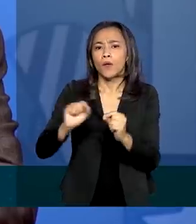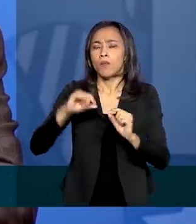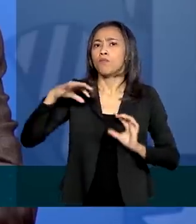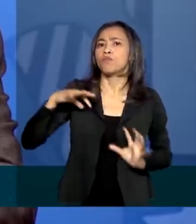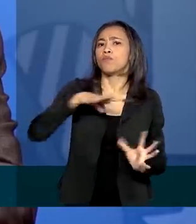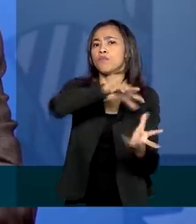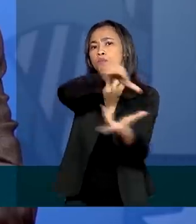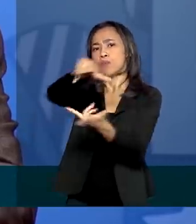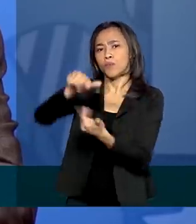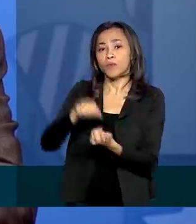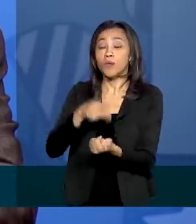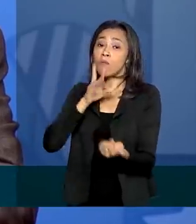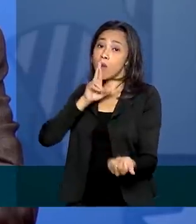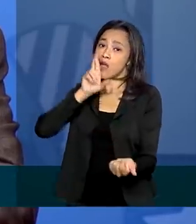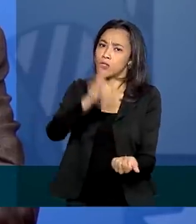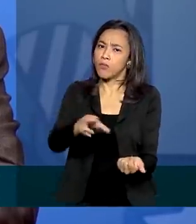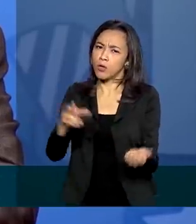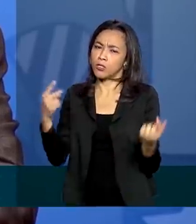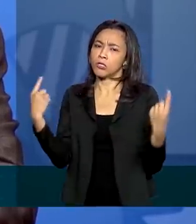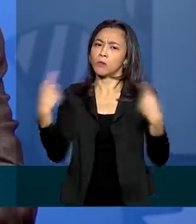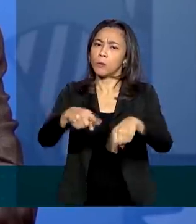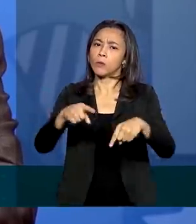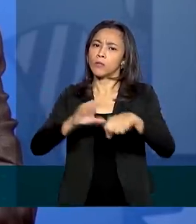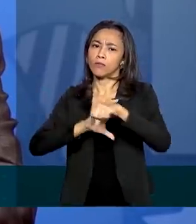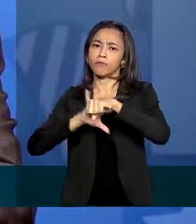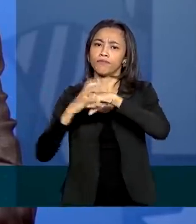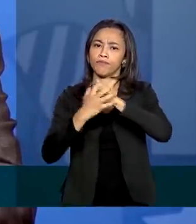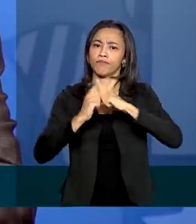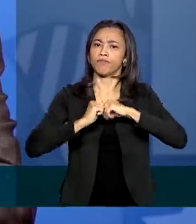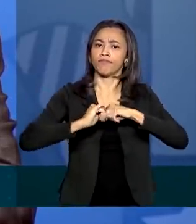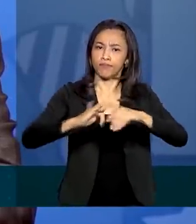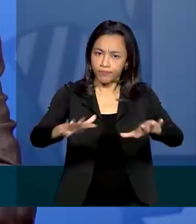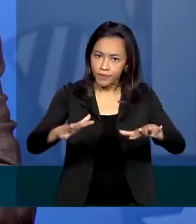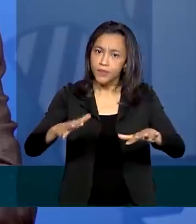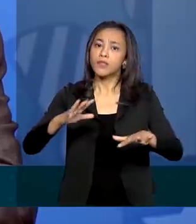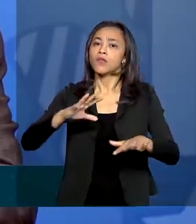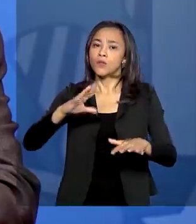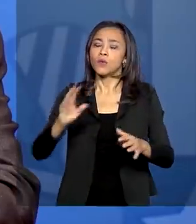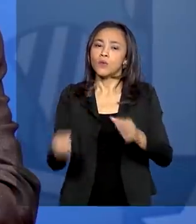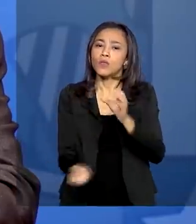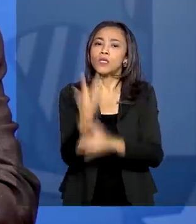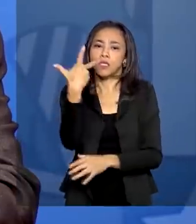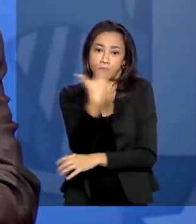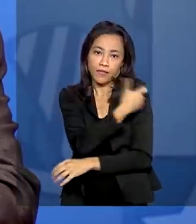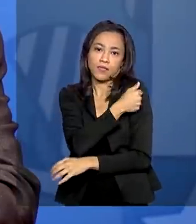resposta definitiva à pandemia e reafirma seu compromisso em salvar vidas.